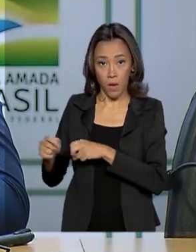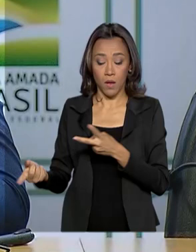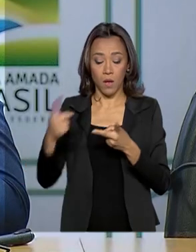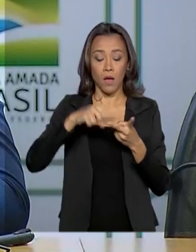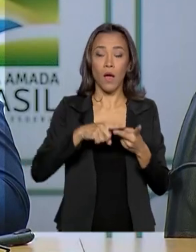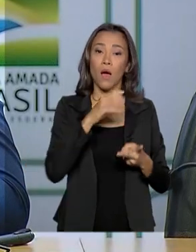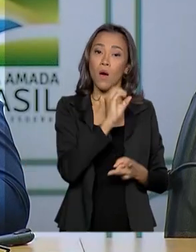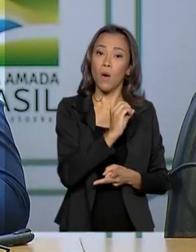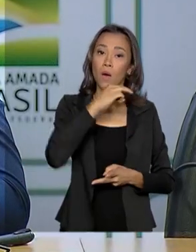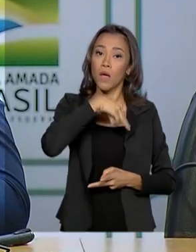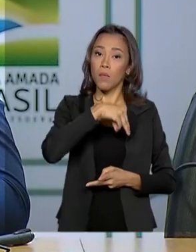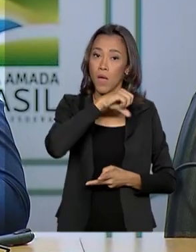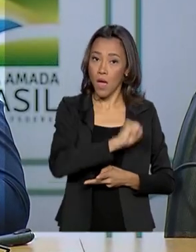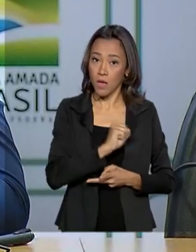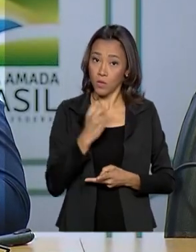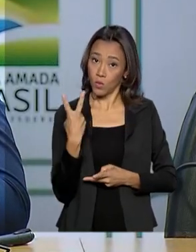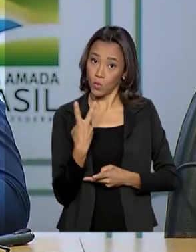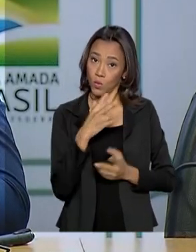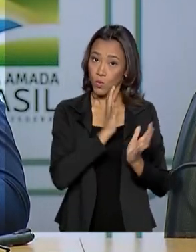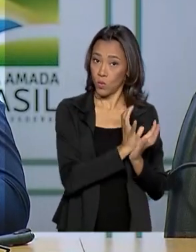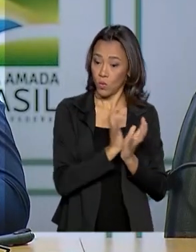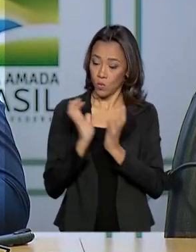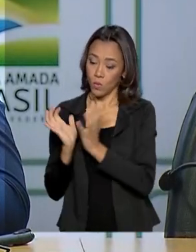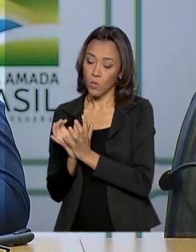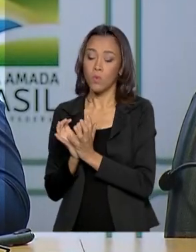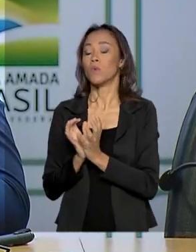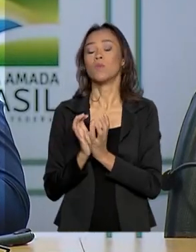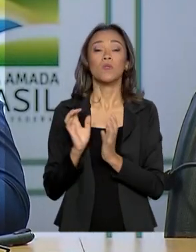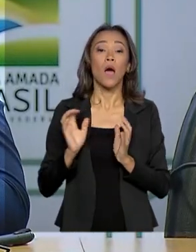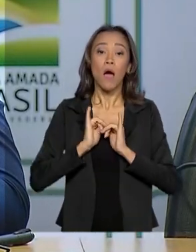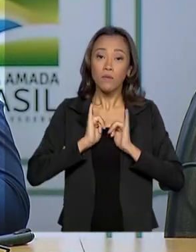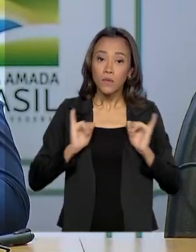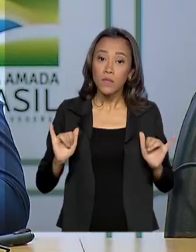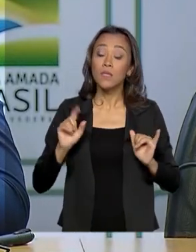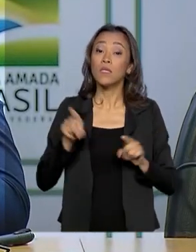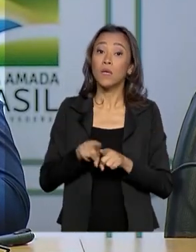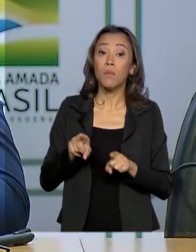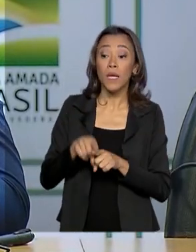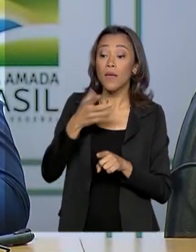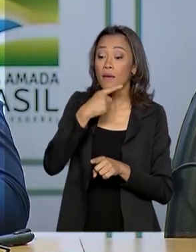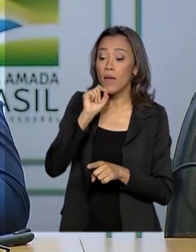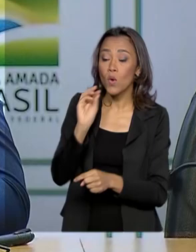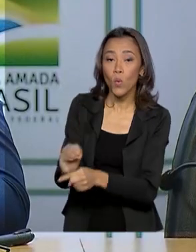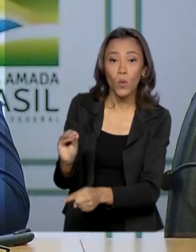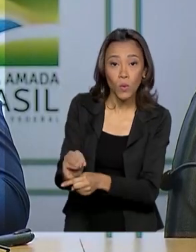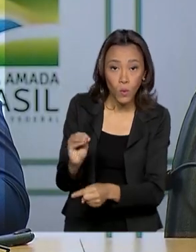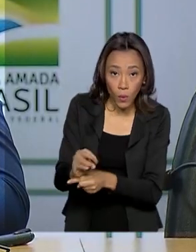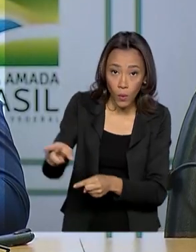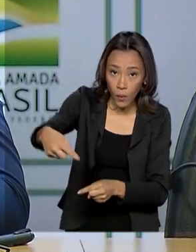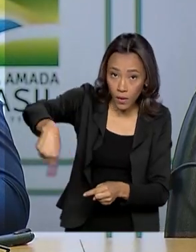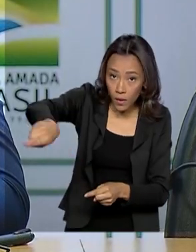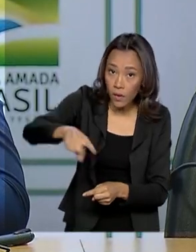profissionais de saúde que atenderam o paciente ou manipularam alguma amostra biológica do paciente. Obrigado. Obrigado.